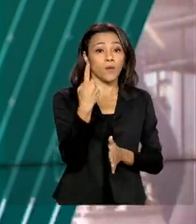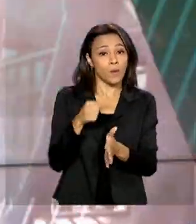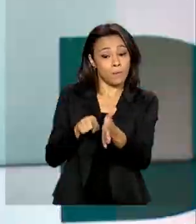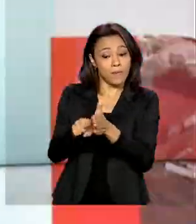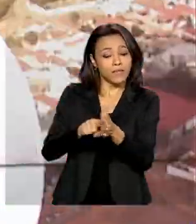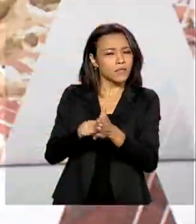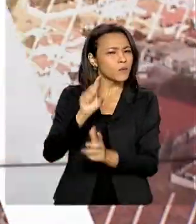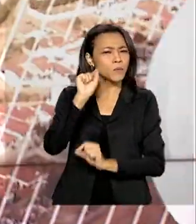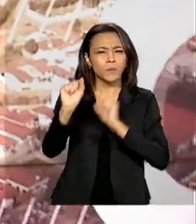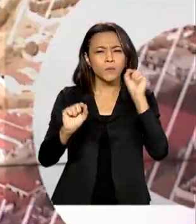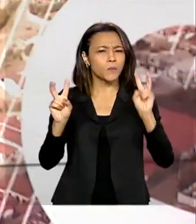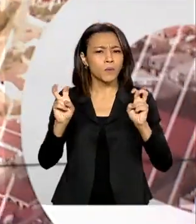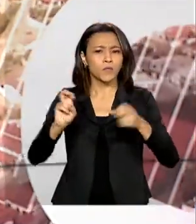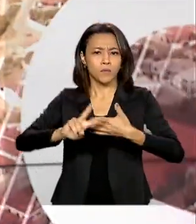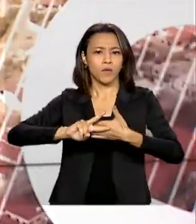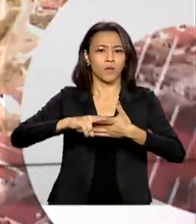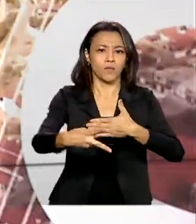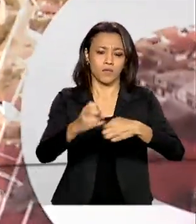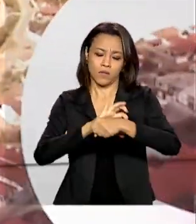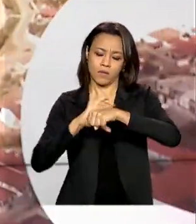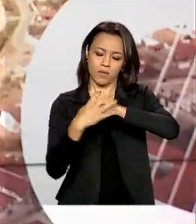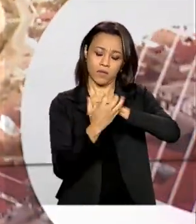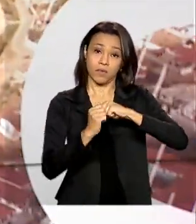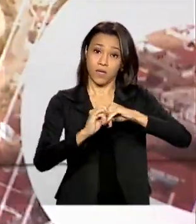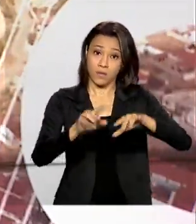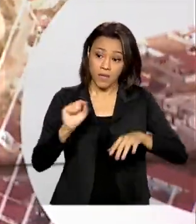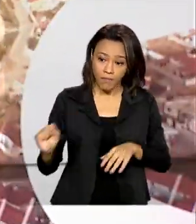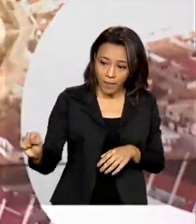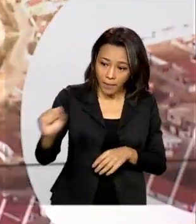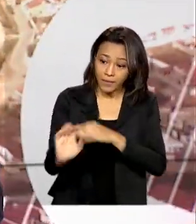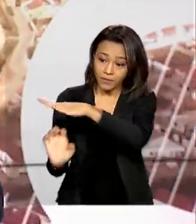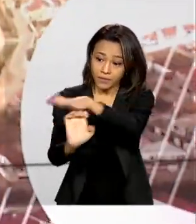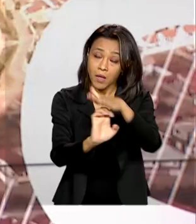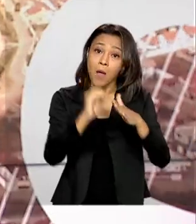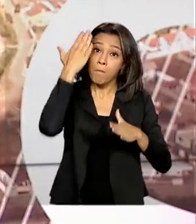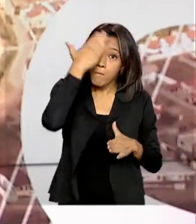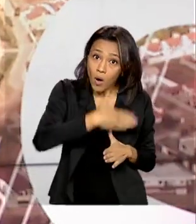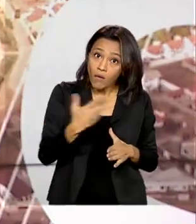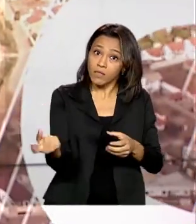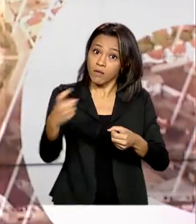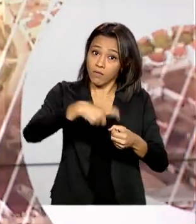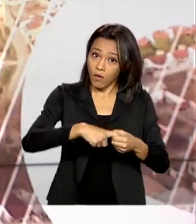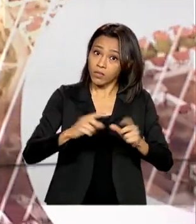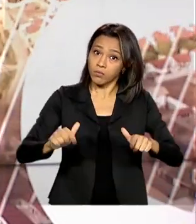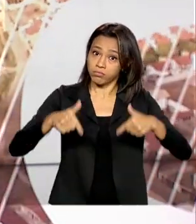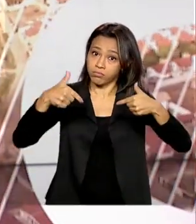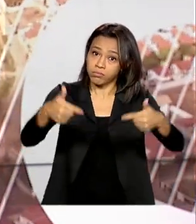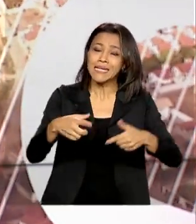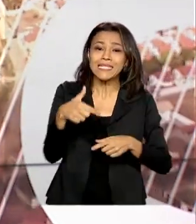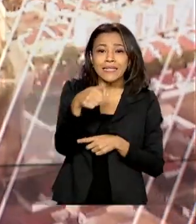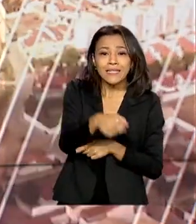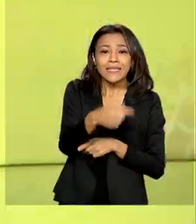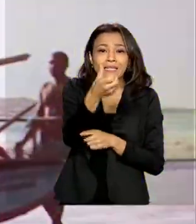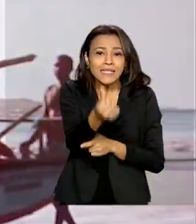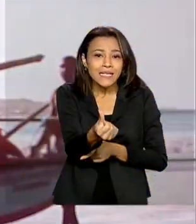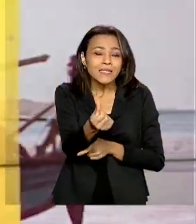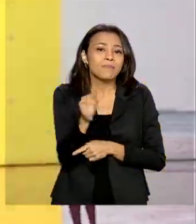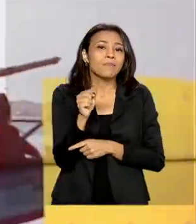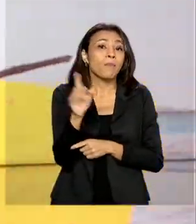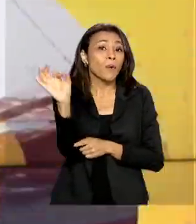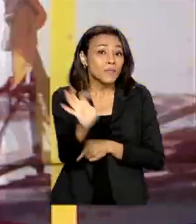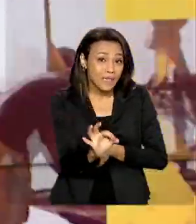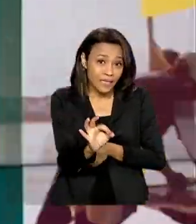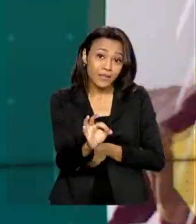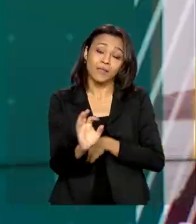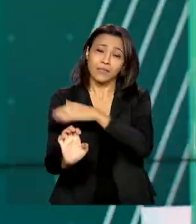impacto da pandemia nos pequenos negócios confirma essa retomada. 76% das micro e pequenas empresas já